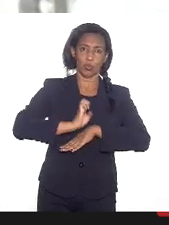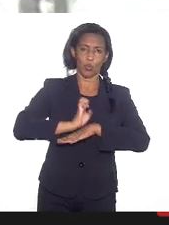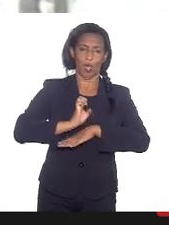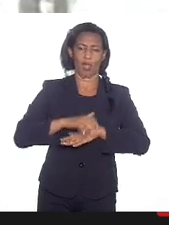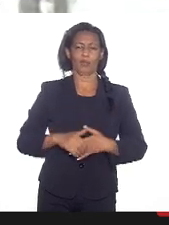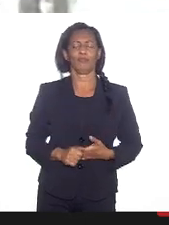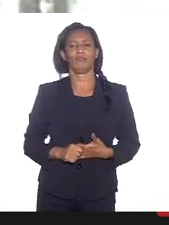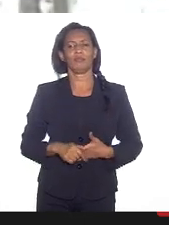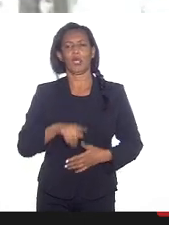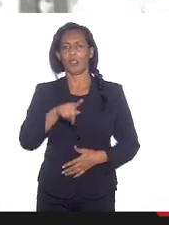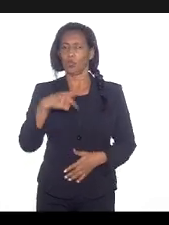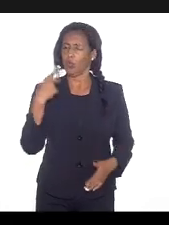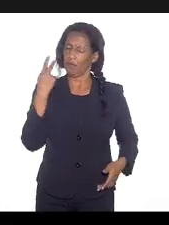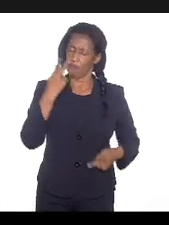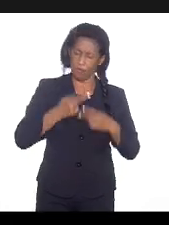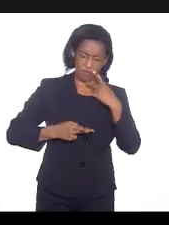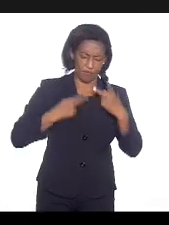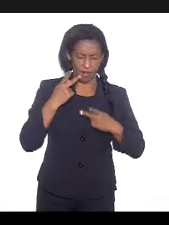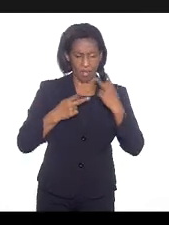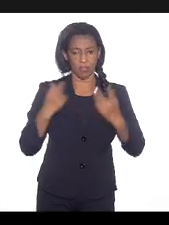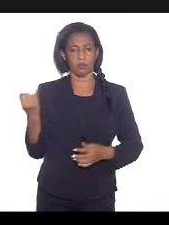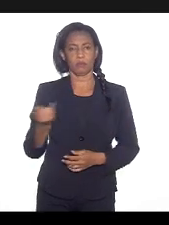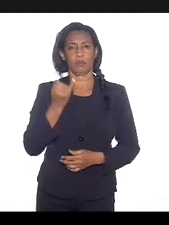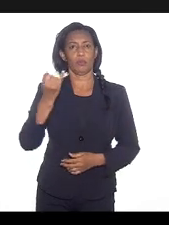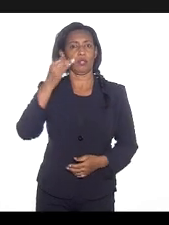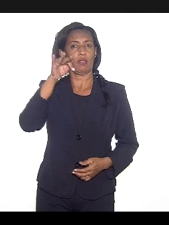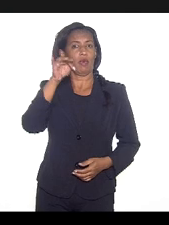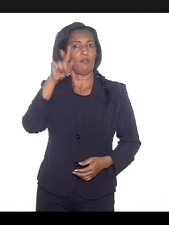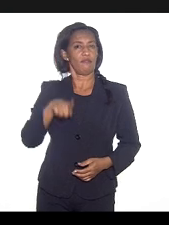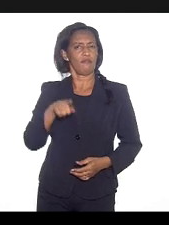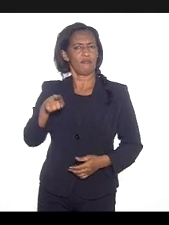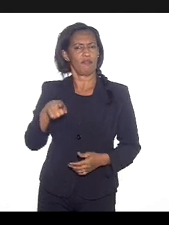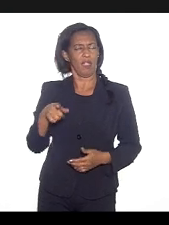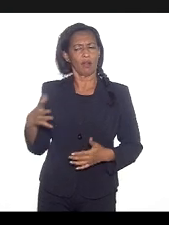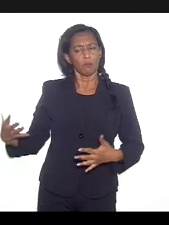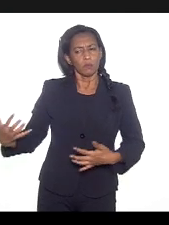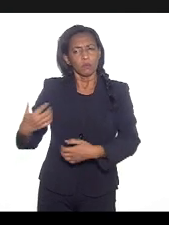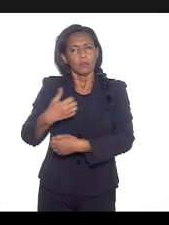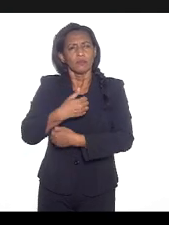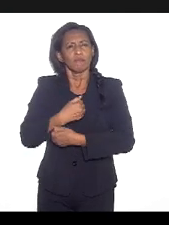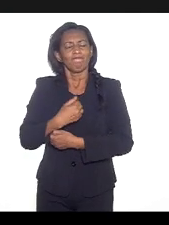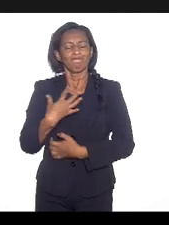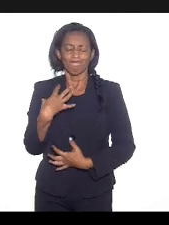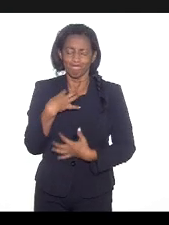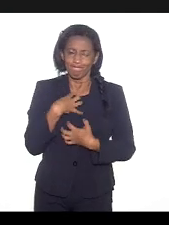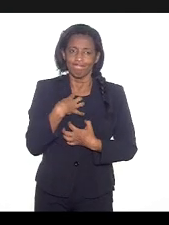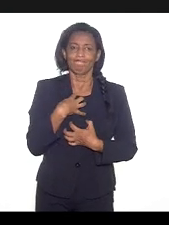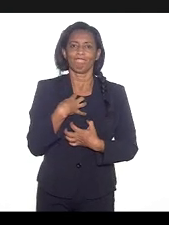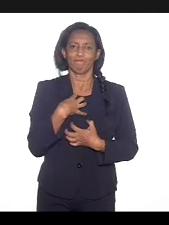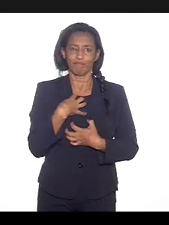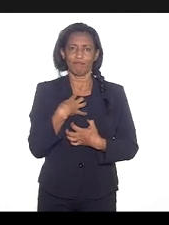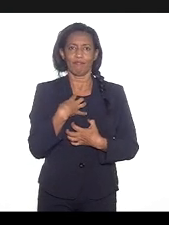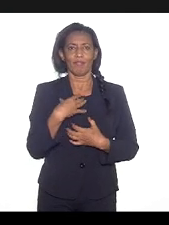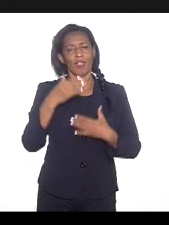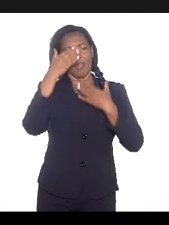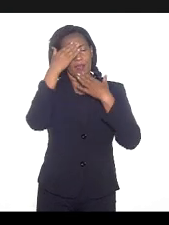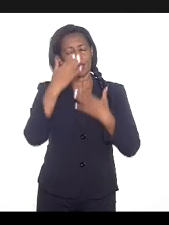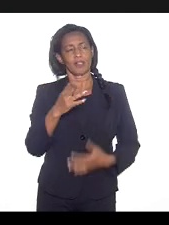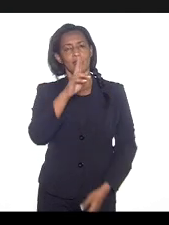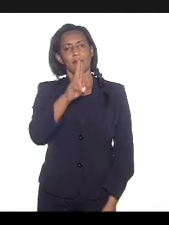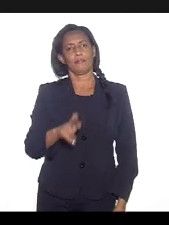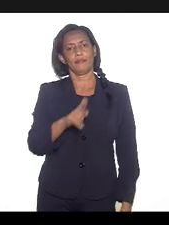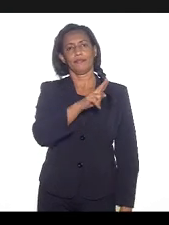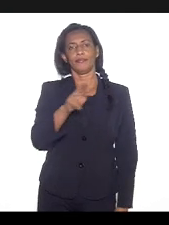que a sua fala do papel da fé como acolhimento nos tocou. Agradecer ao Padre Vitor